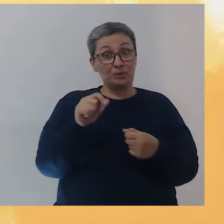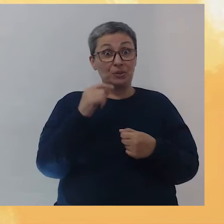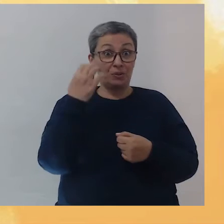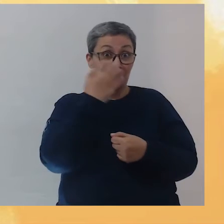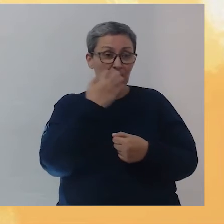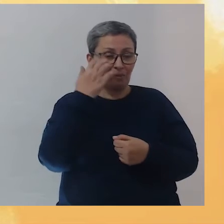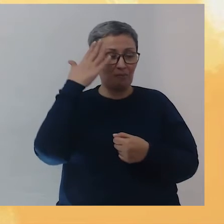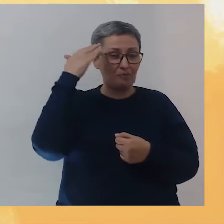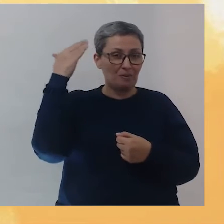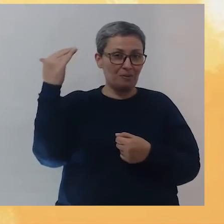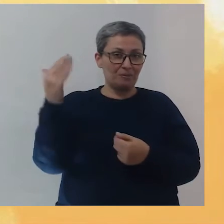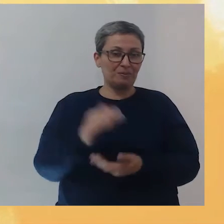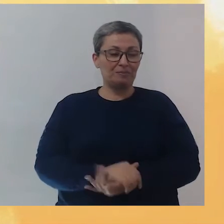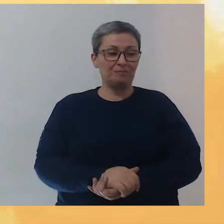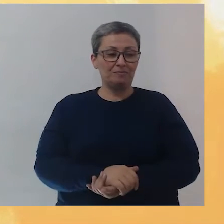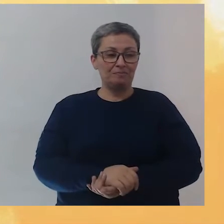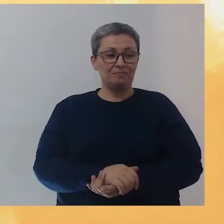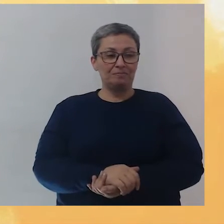um cantor famoso.